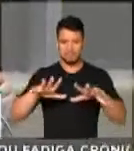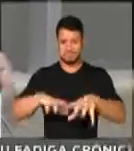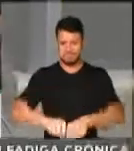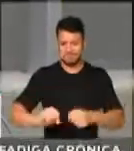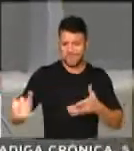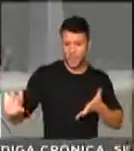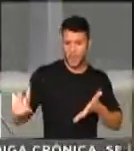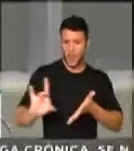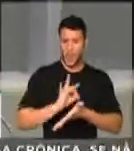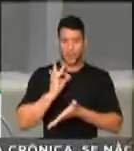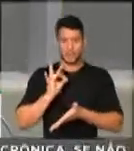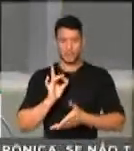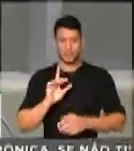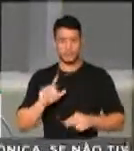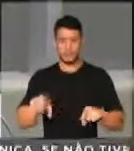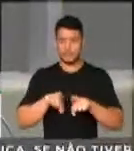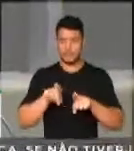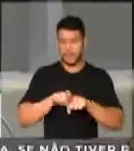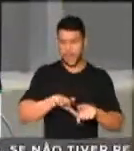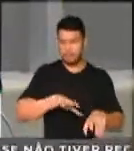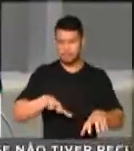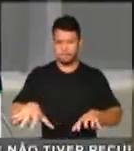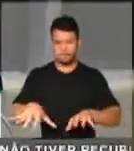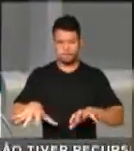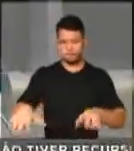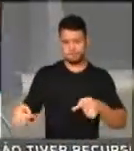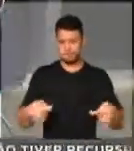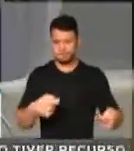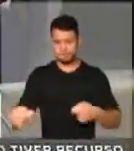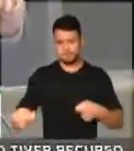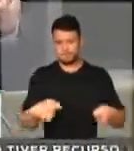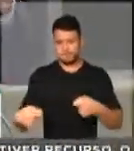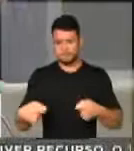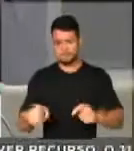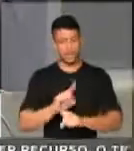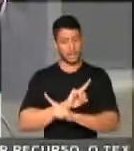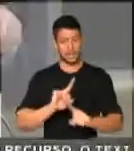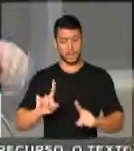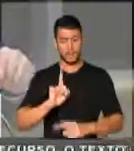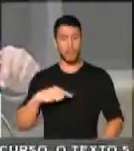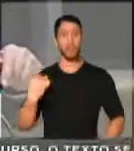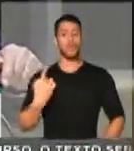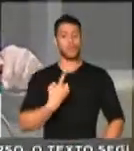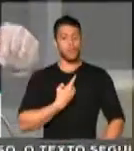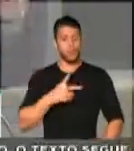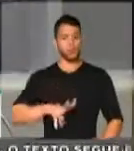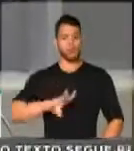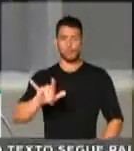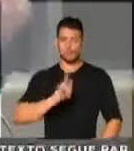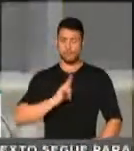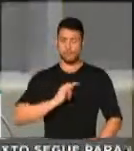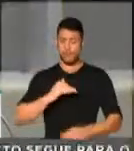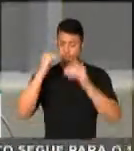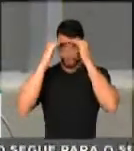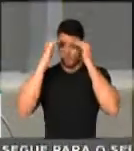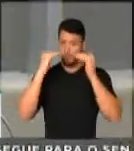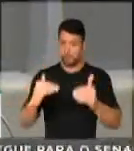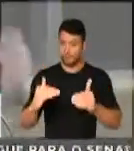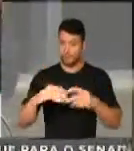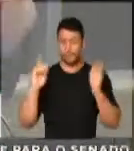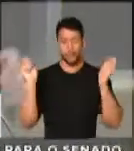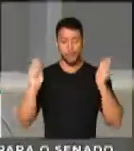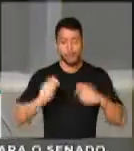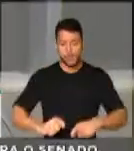polarização política leve a se querer destruir quem pensa diferente. Nós semearemos o respeito, a capacidade de